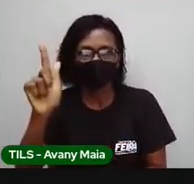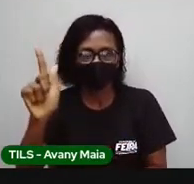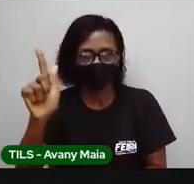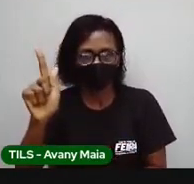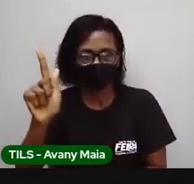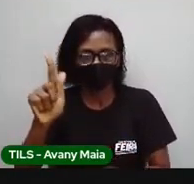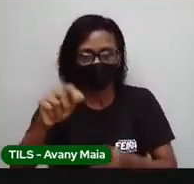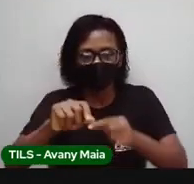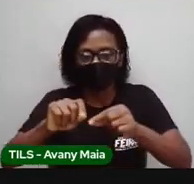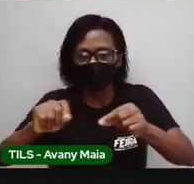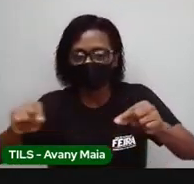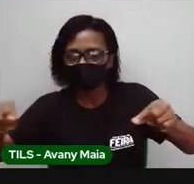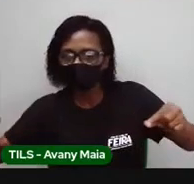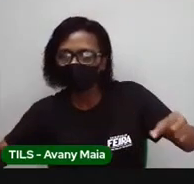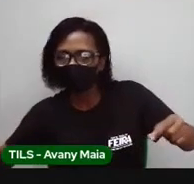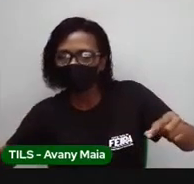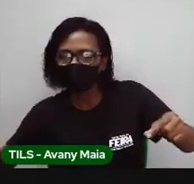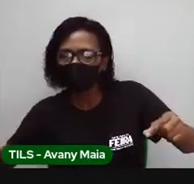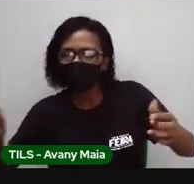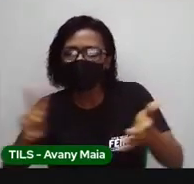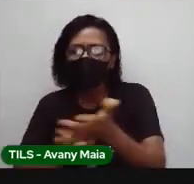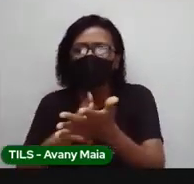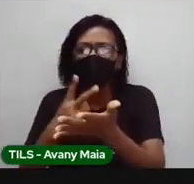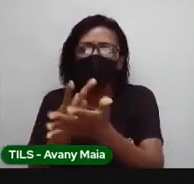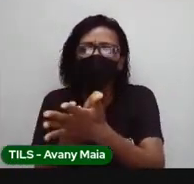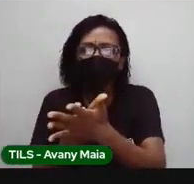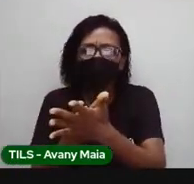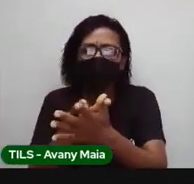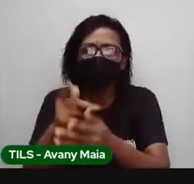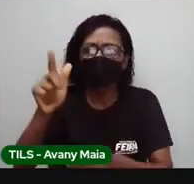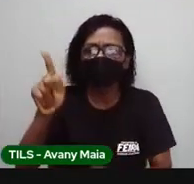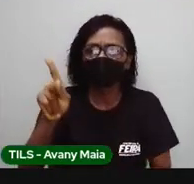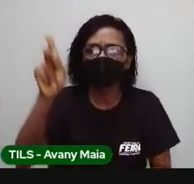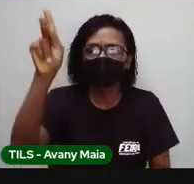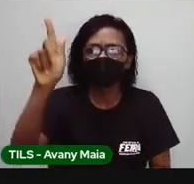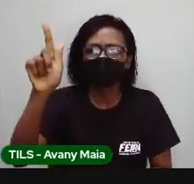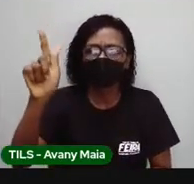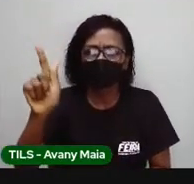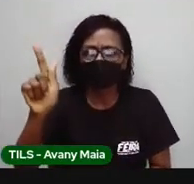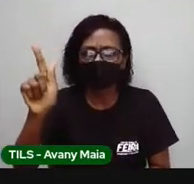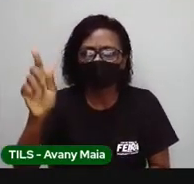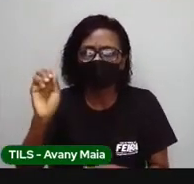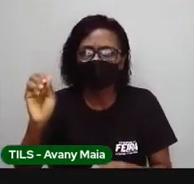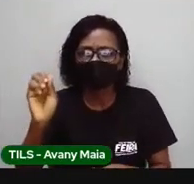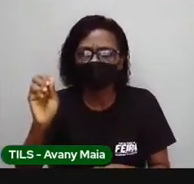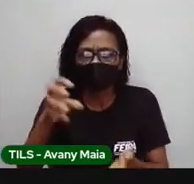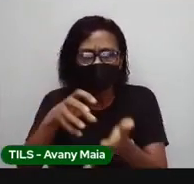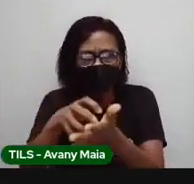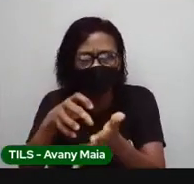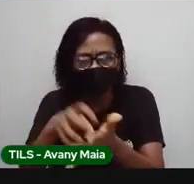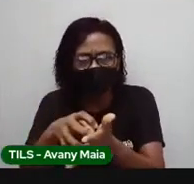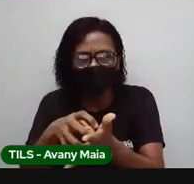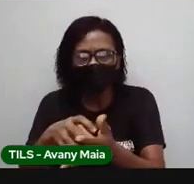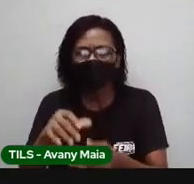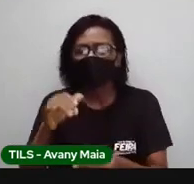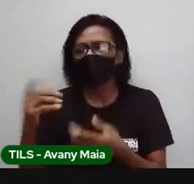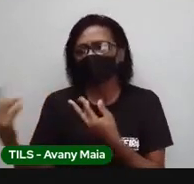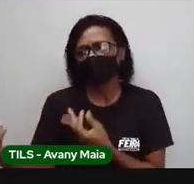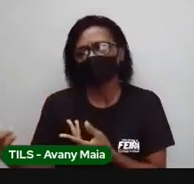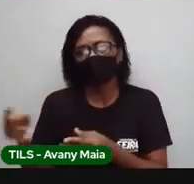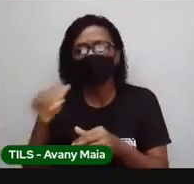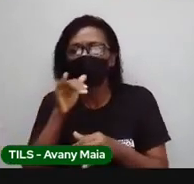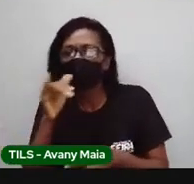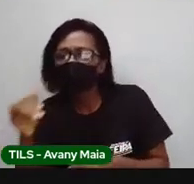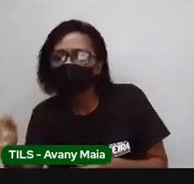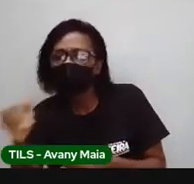o metro é para o comprimento? O que o quilograma é para a massa? O kilowatt hora ou